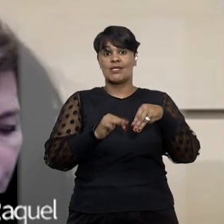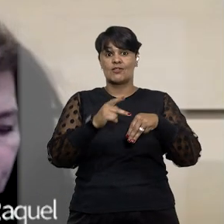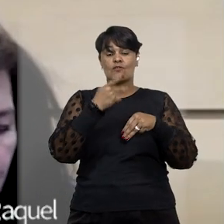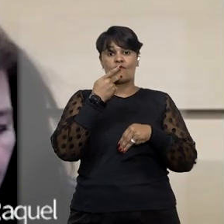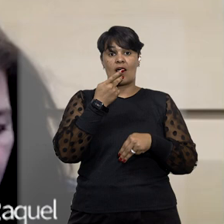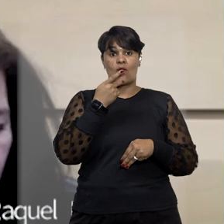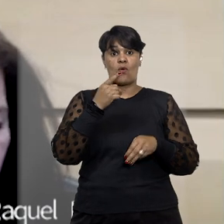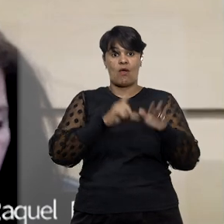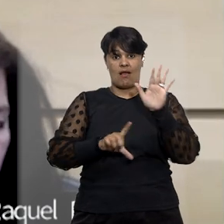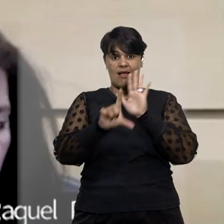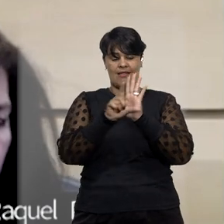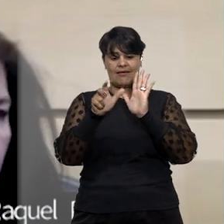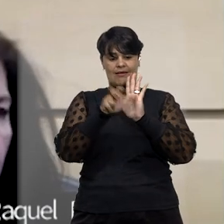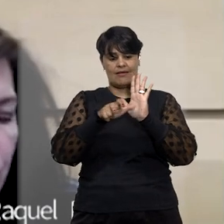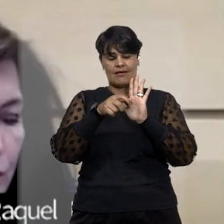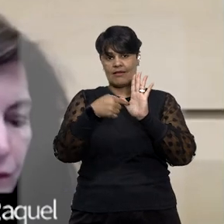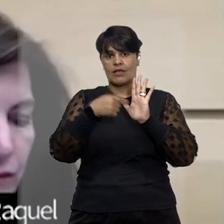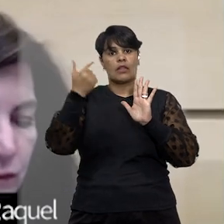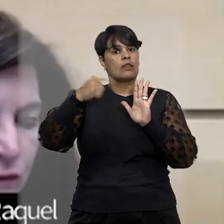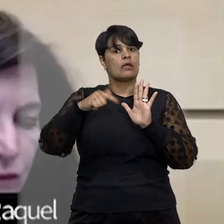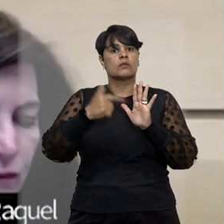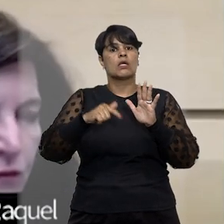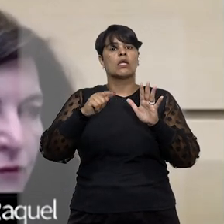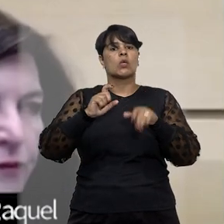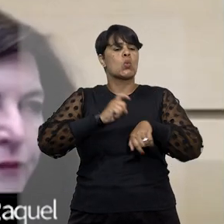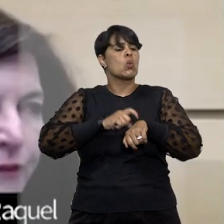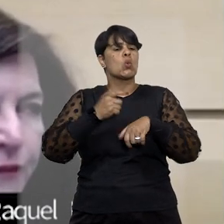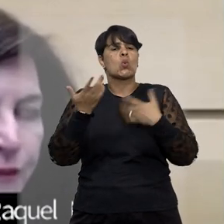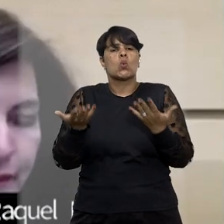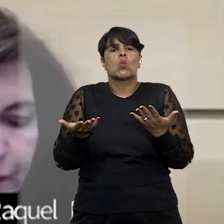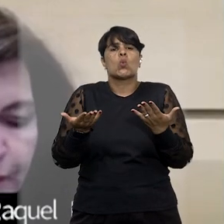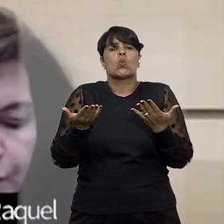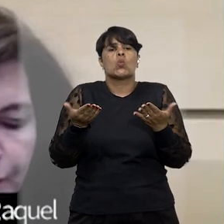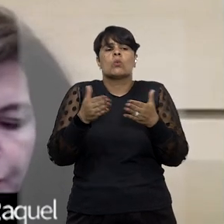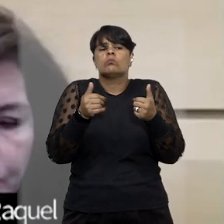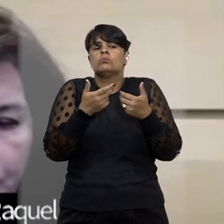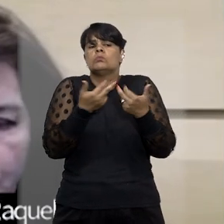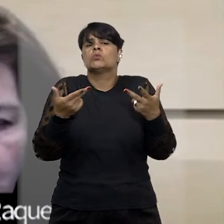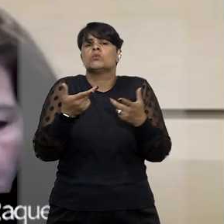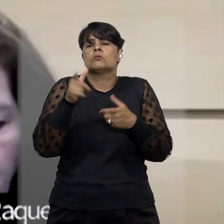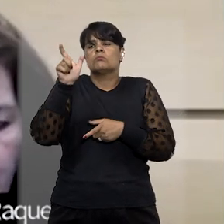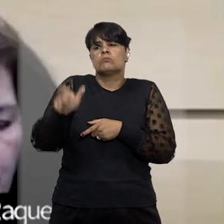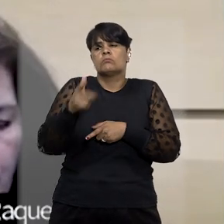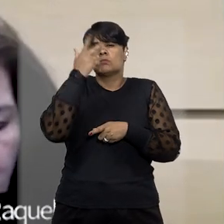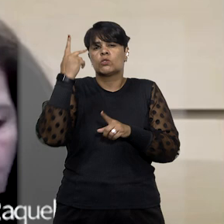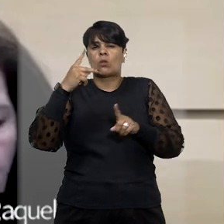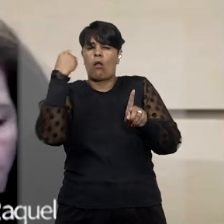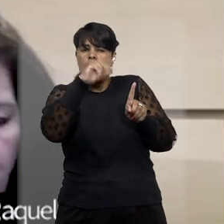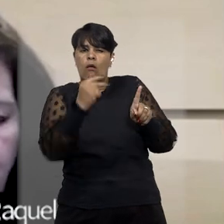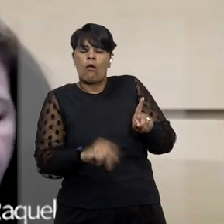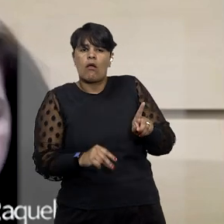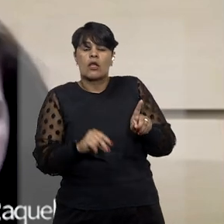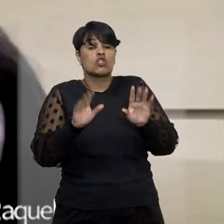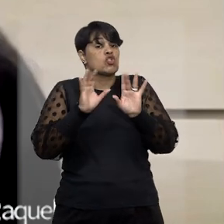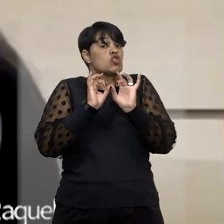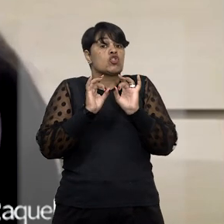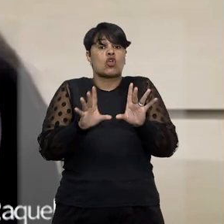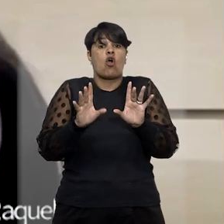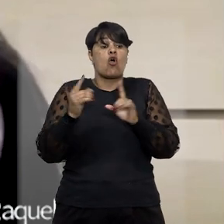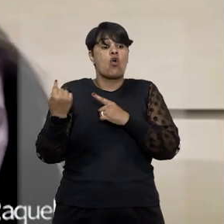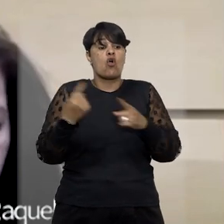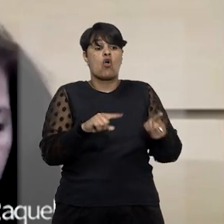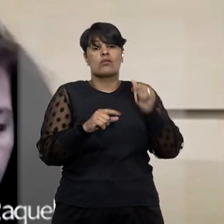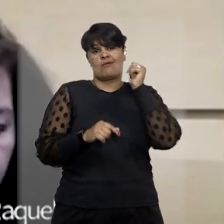não faz considerações sobre a motivação do agressor, mas apenas exige para sua aplicação que a vítima seja mulher e que a